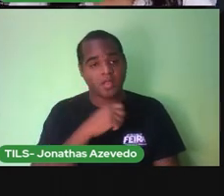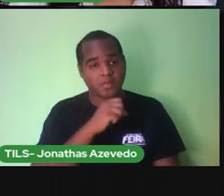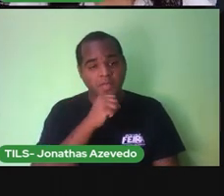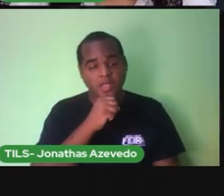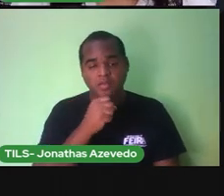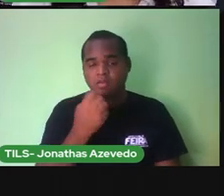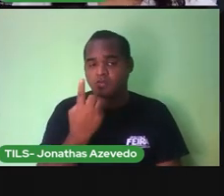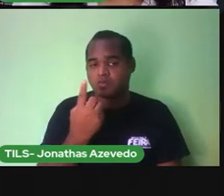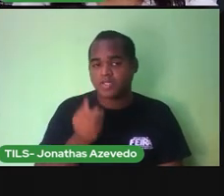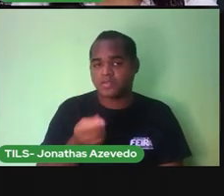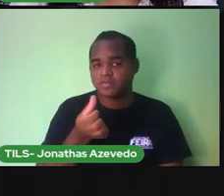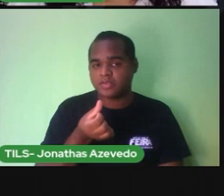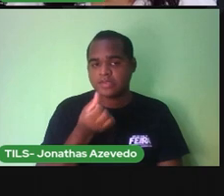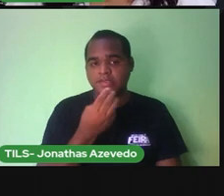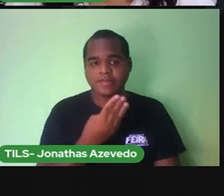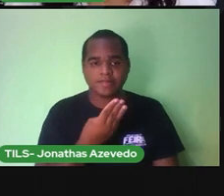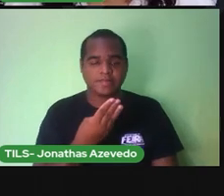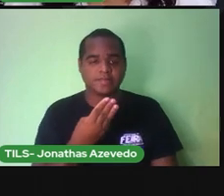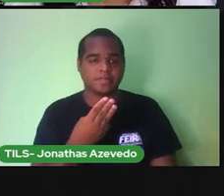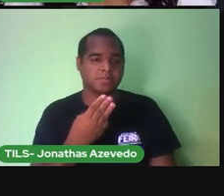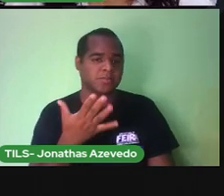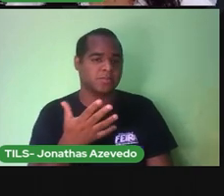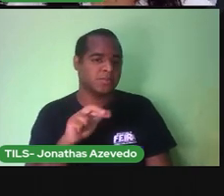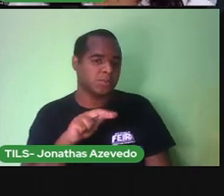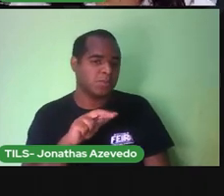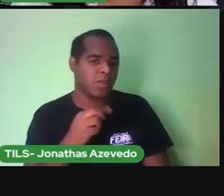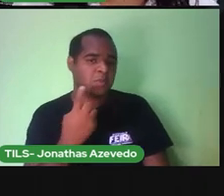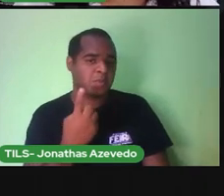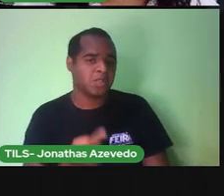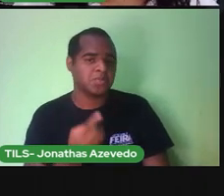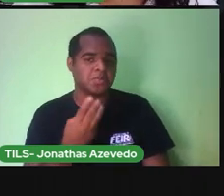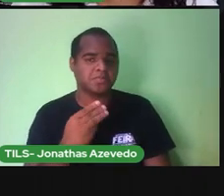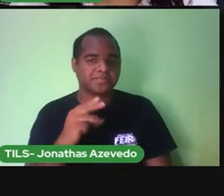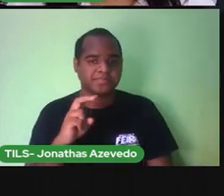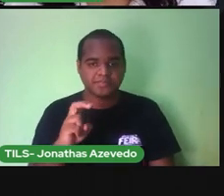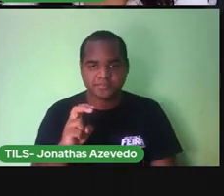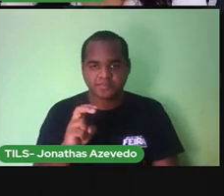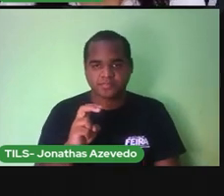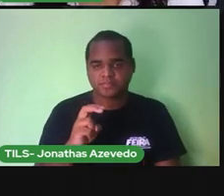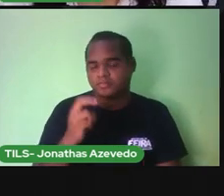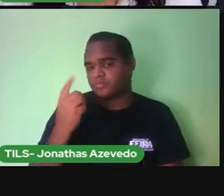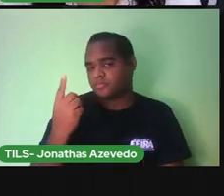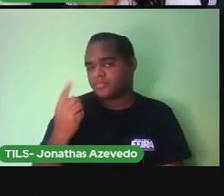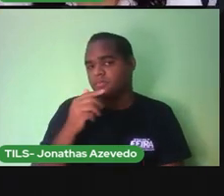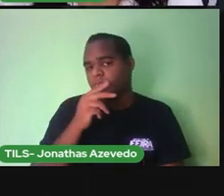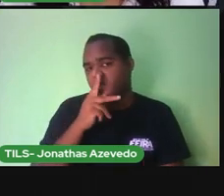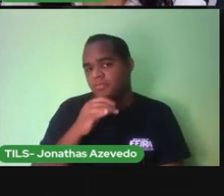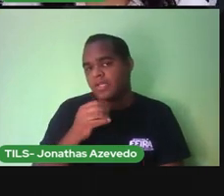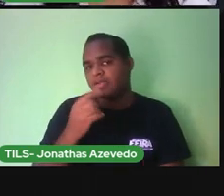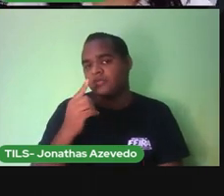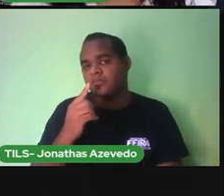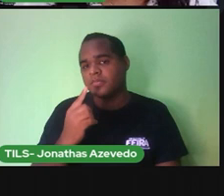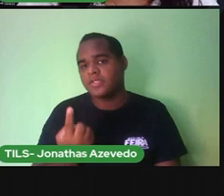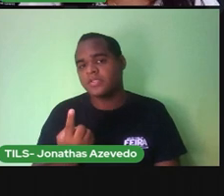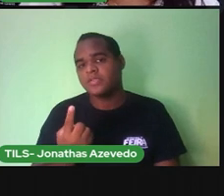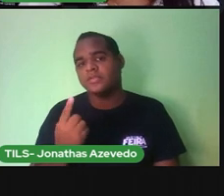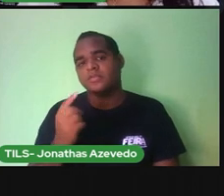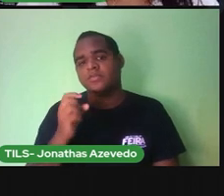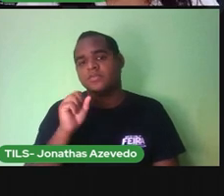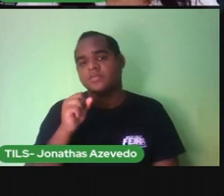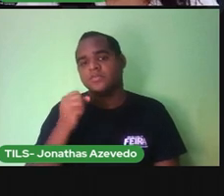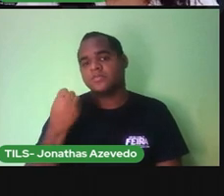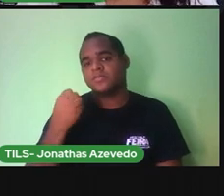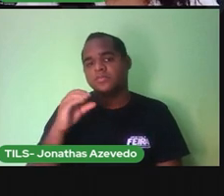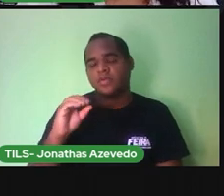E sessenta e três O irmão Tem um metro E trinta e cinco O pai O um metro E oitenta E o avô